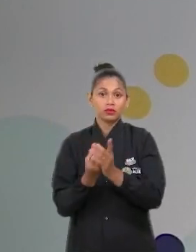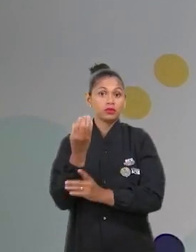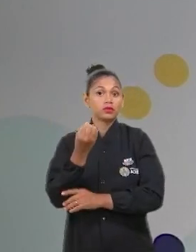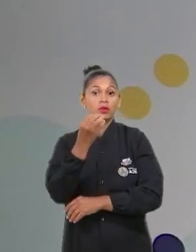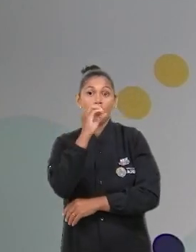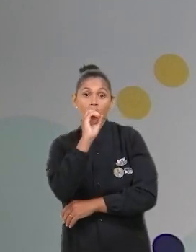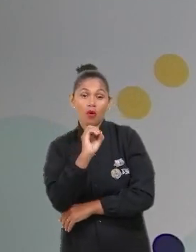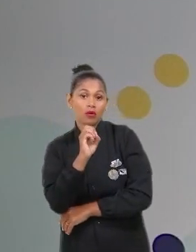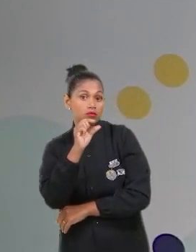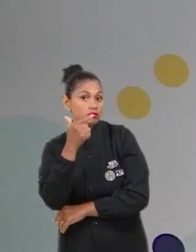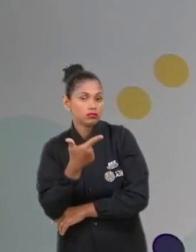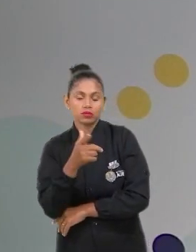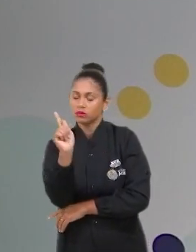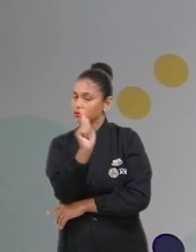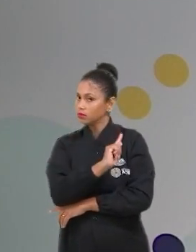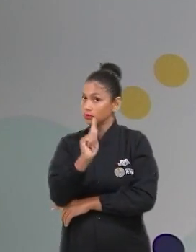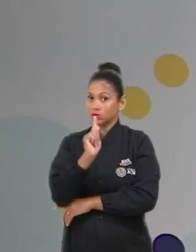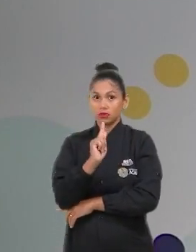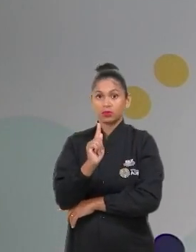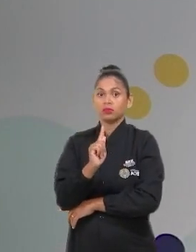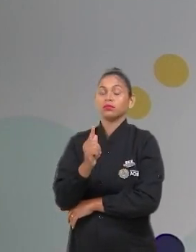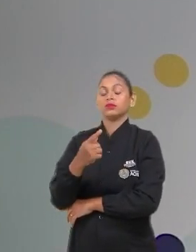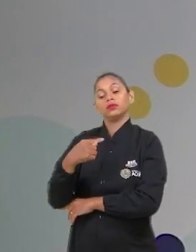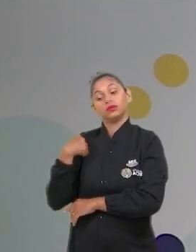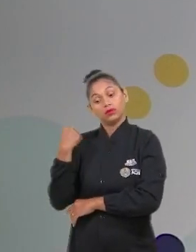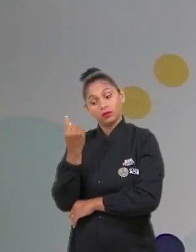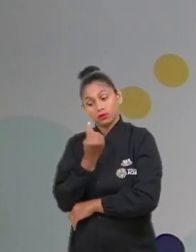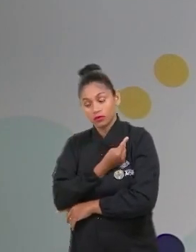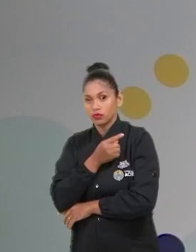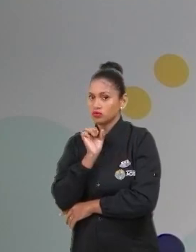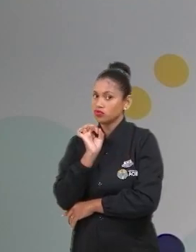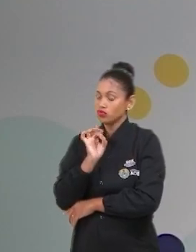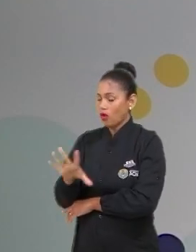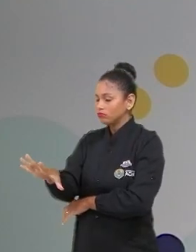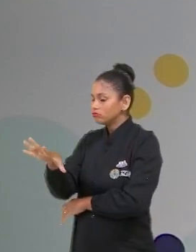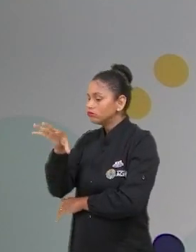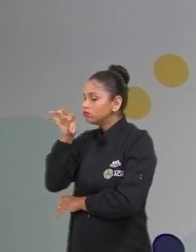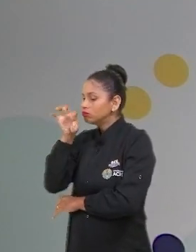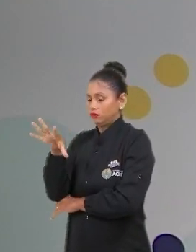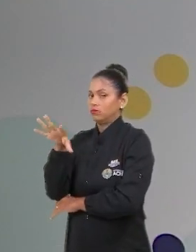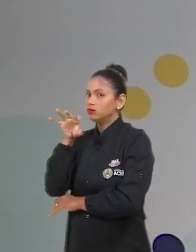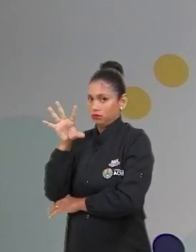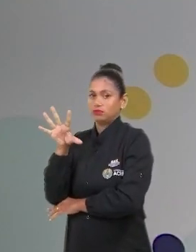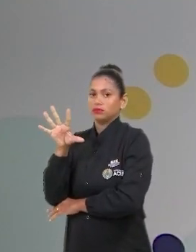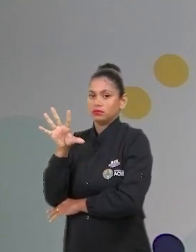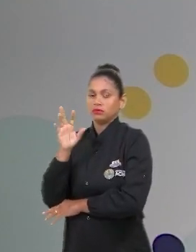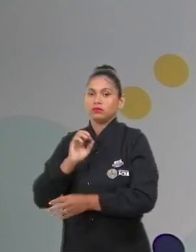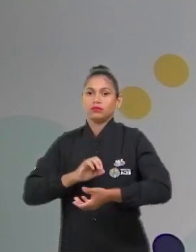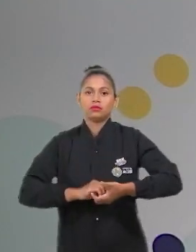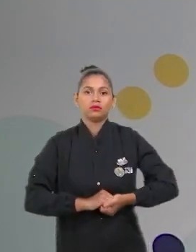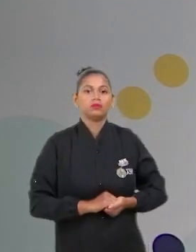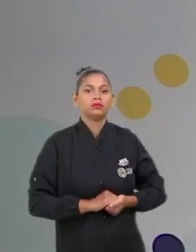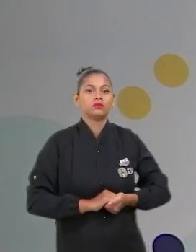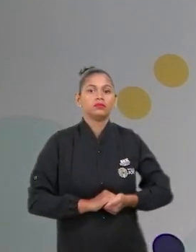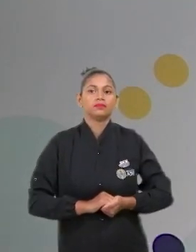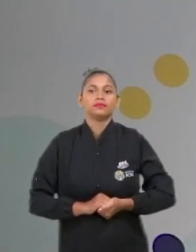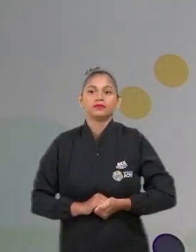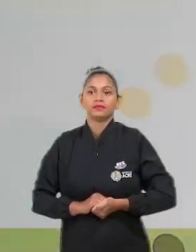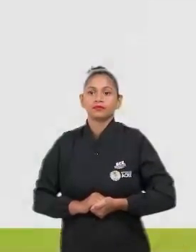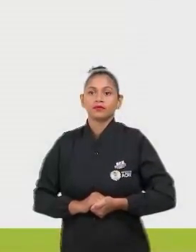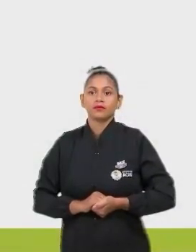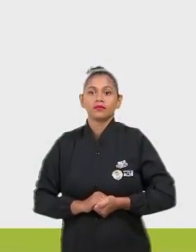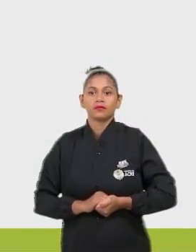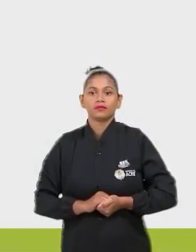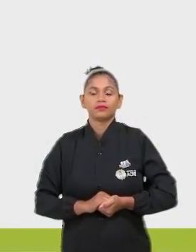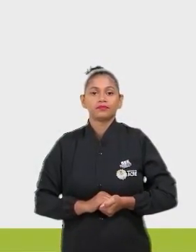precisamos do produto da fotossíntese, que é a glicose, que é a matéria orgânica. Ok até aí? Bom, vamos